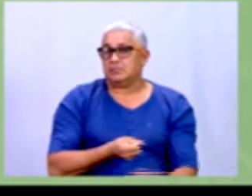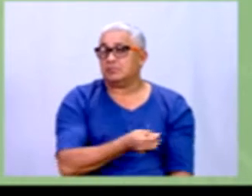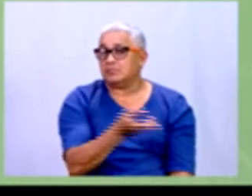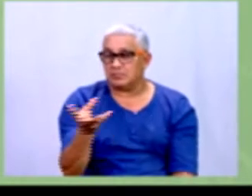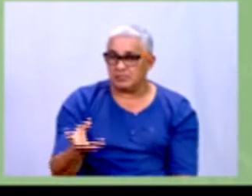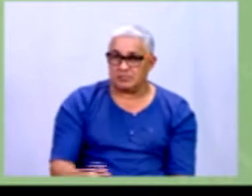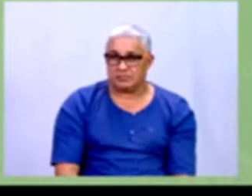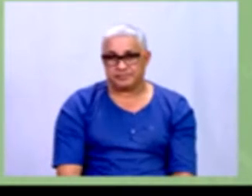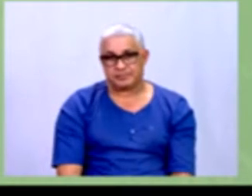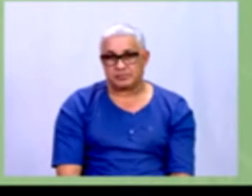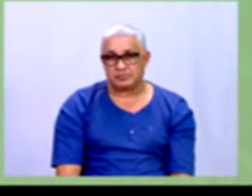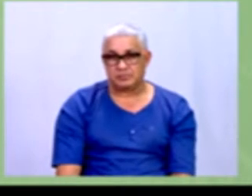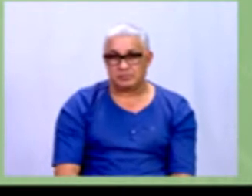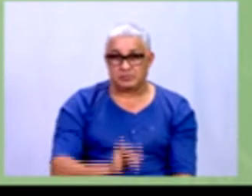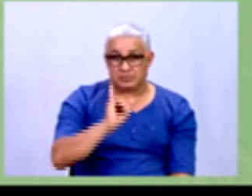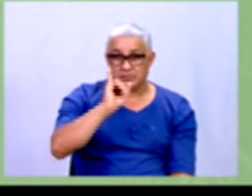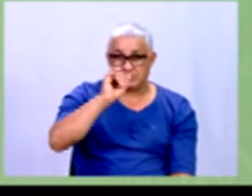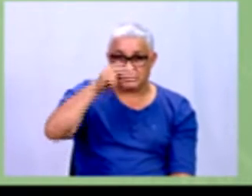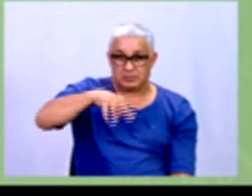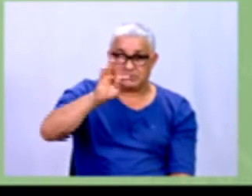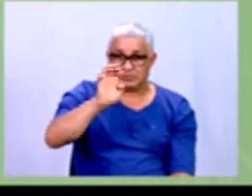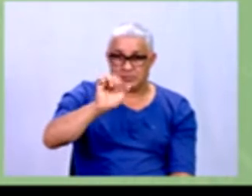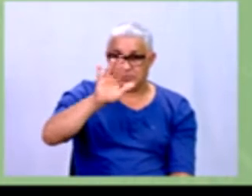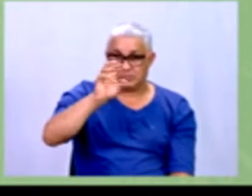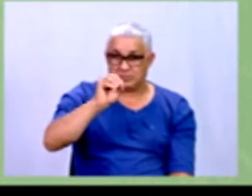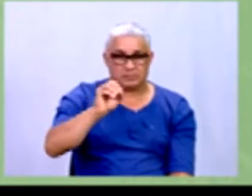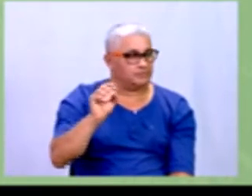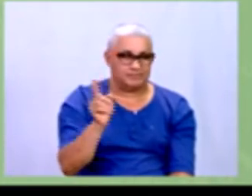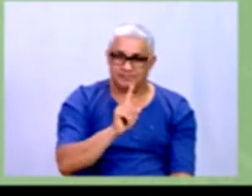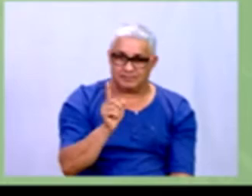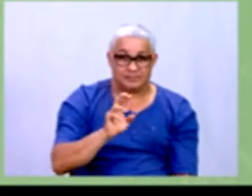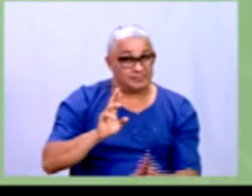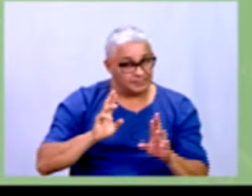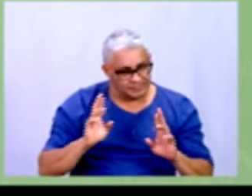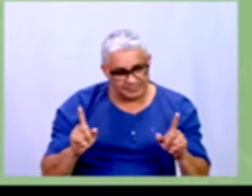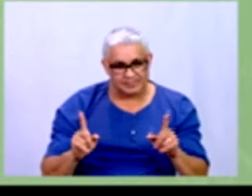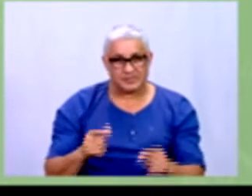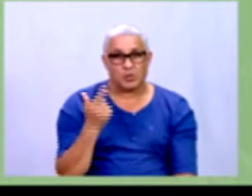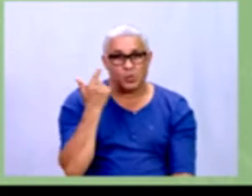geralmente, isso não vai ser número inteiro, né? Tende a não ser, né?